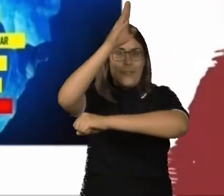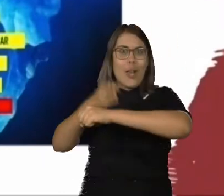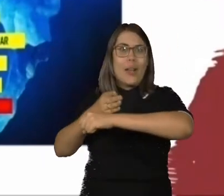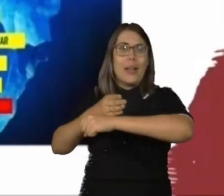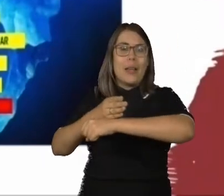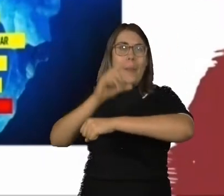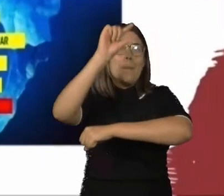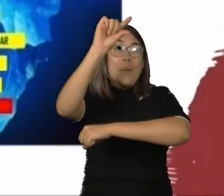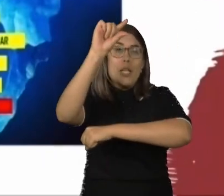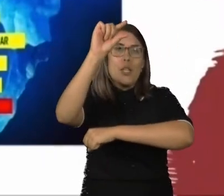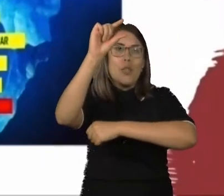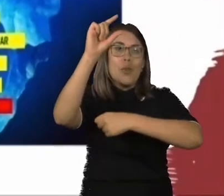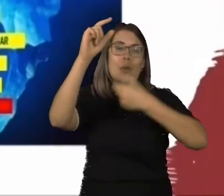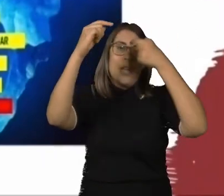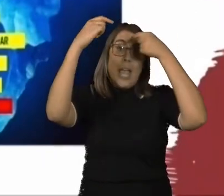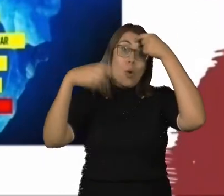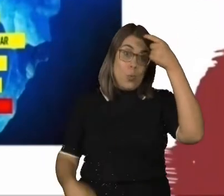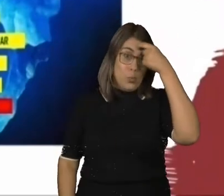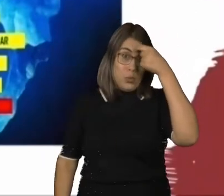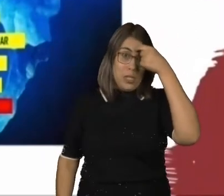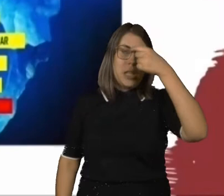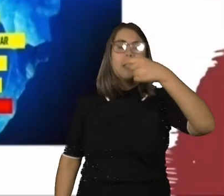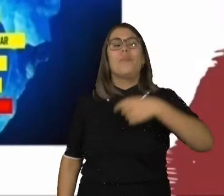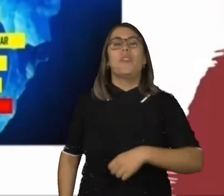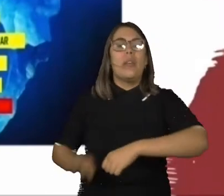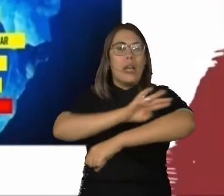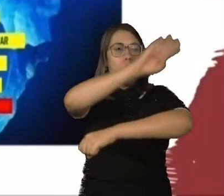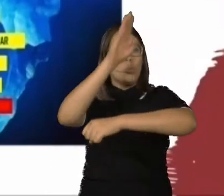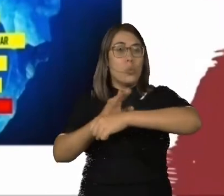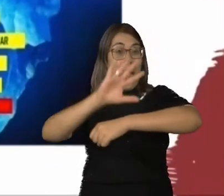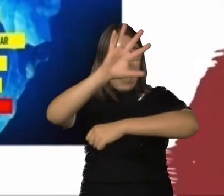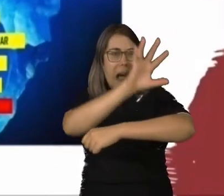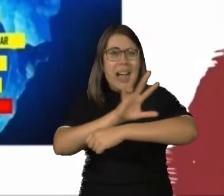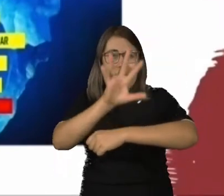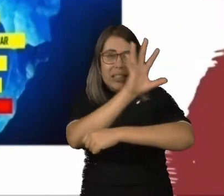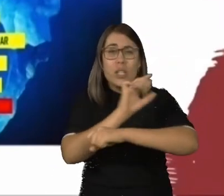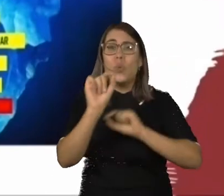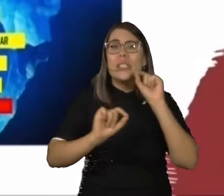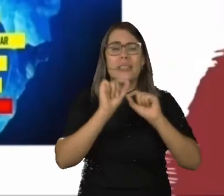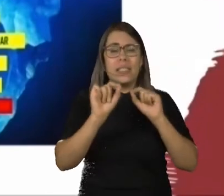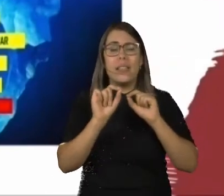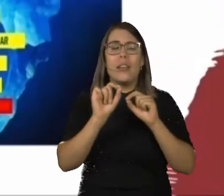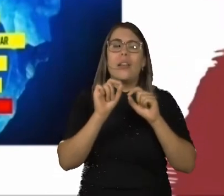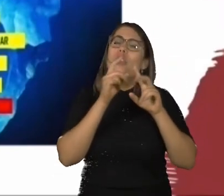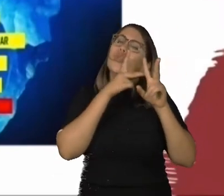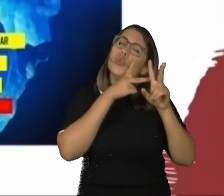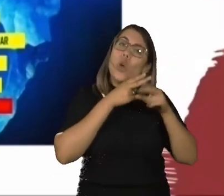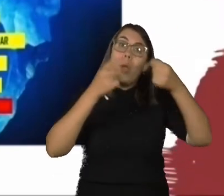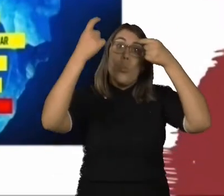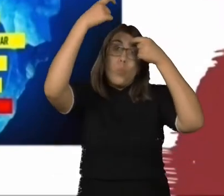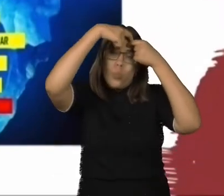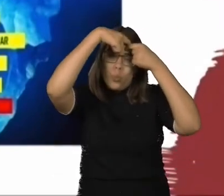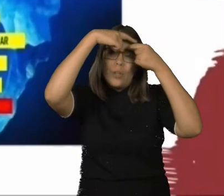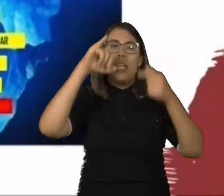consciência. A parte de baixo é o nosso corpo, o nosso processo de pensar, é quando a gente entra em transe, quando a gente dorme, né? Há pouco a doutora Carla falava ali,